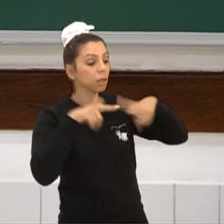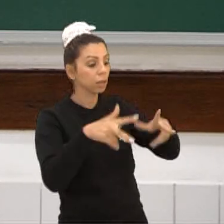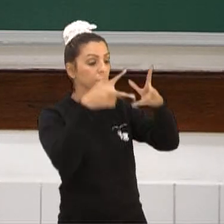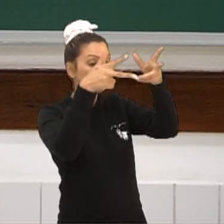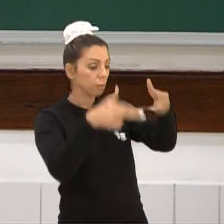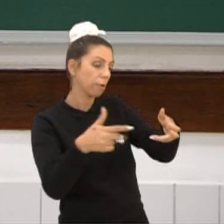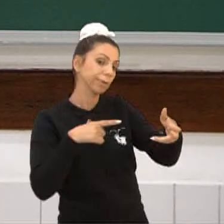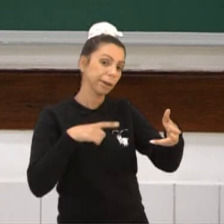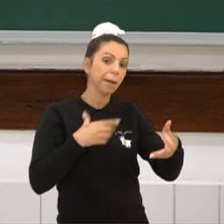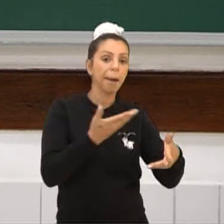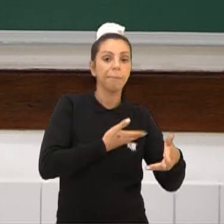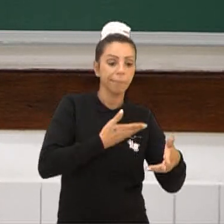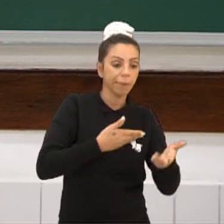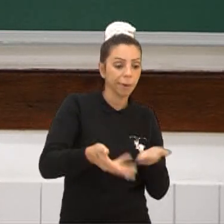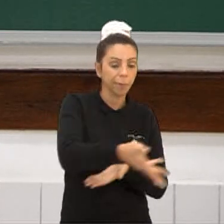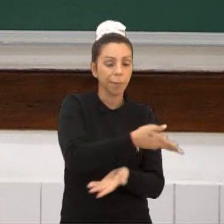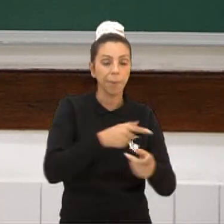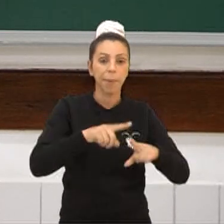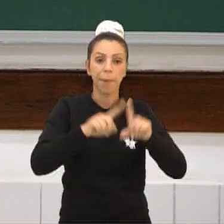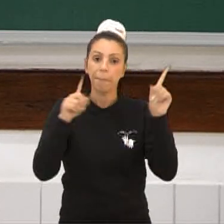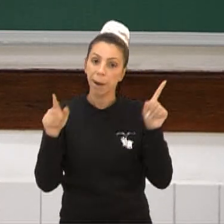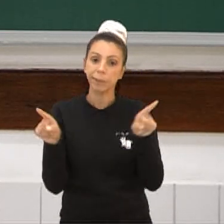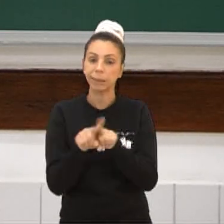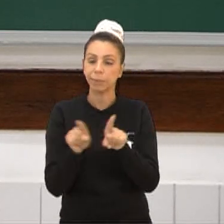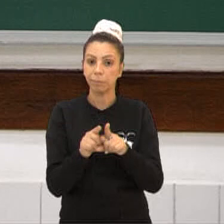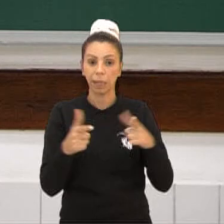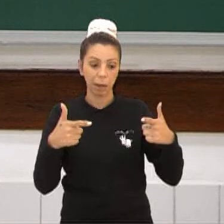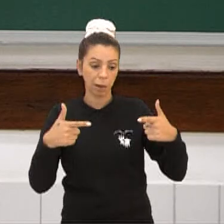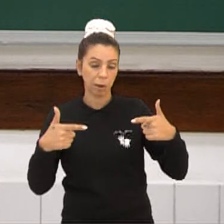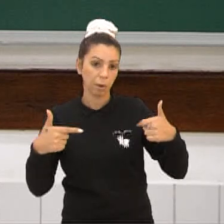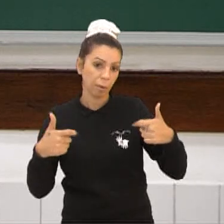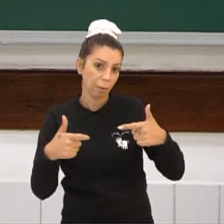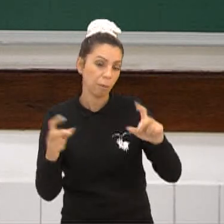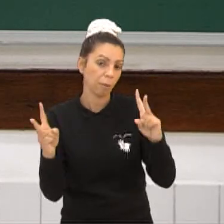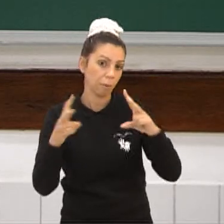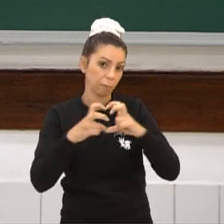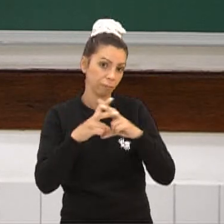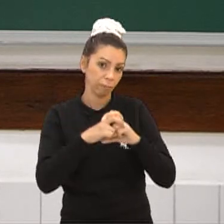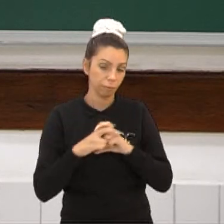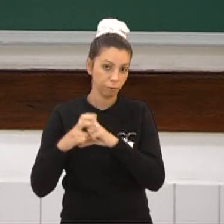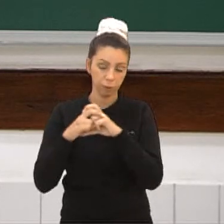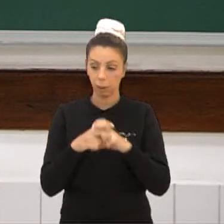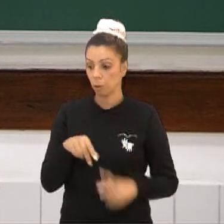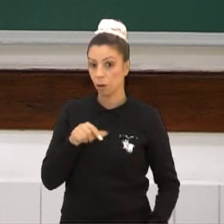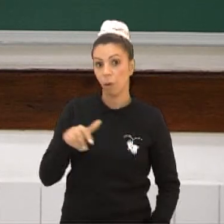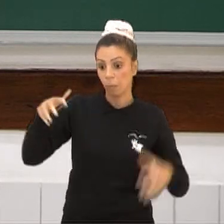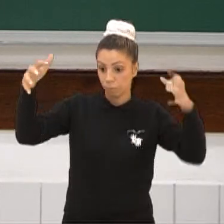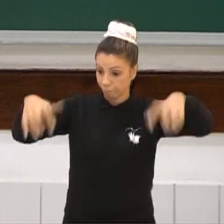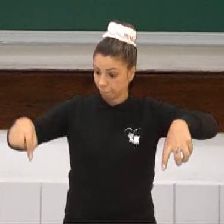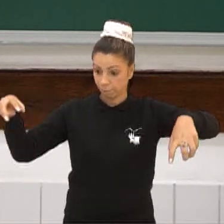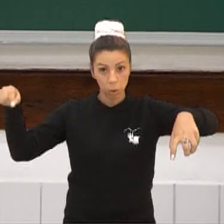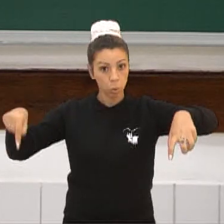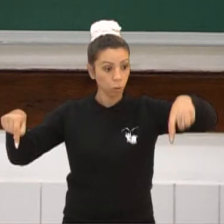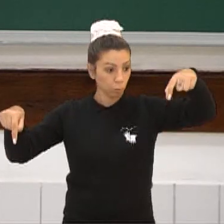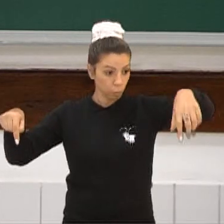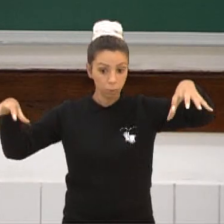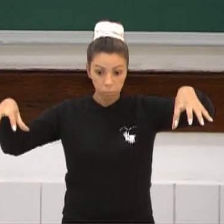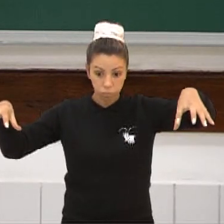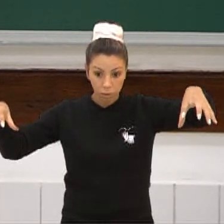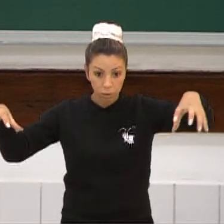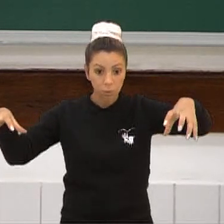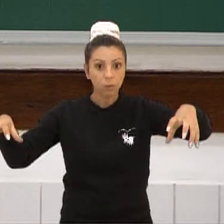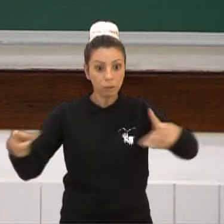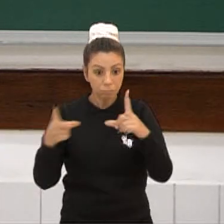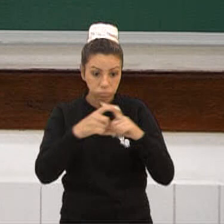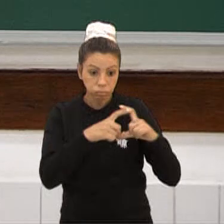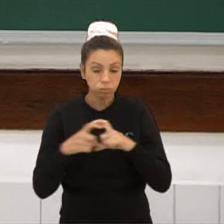certas amizades. Só que elas tinham um conflito com as nações tapuias. Então existia guerra civis dentro do Brasil. Quando Portugal